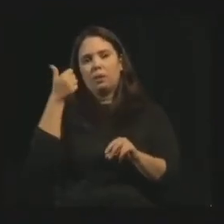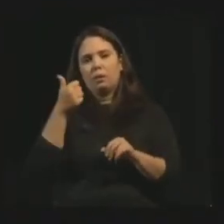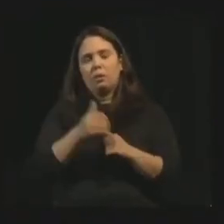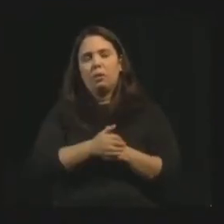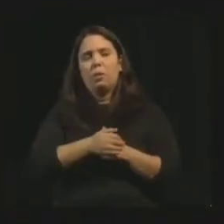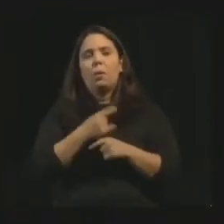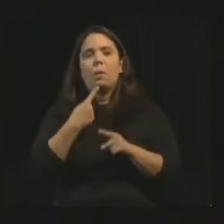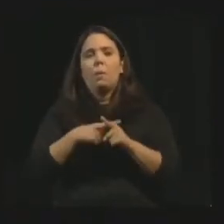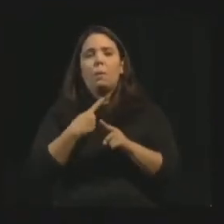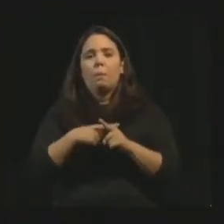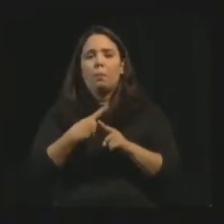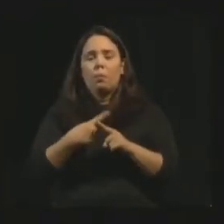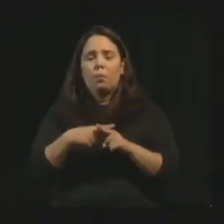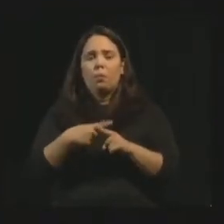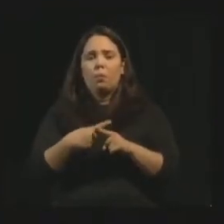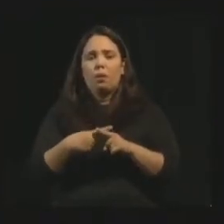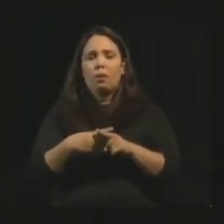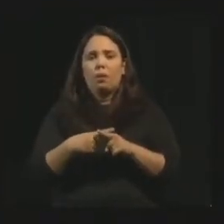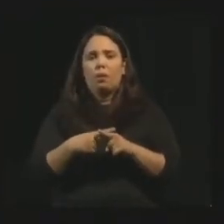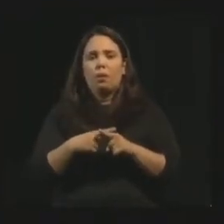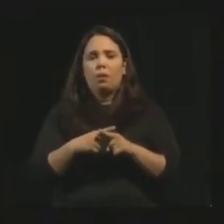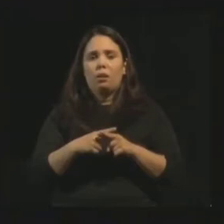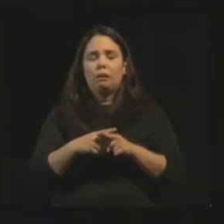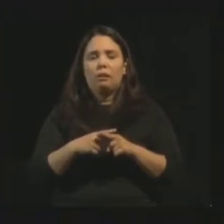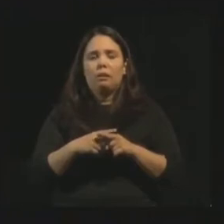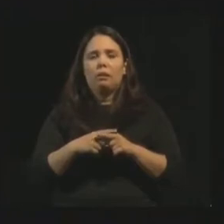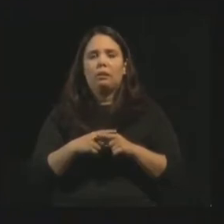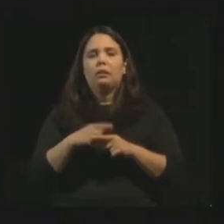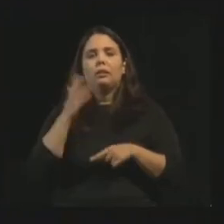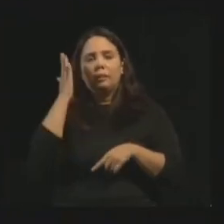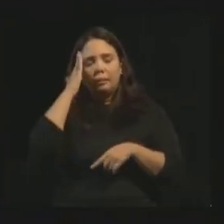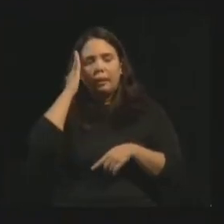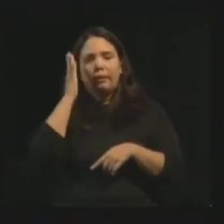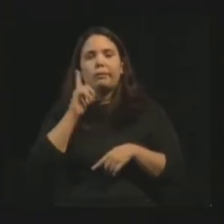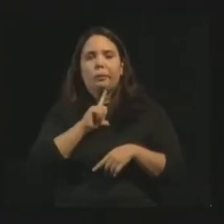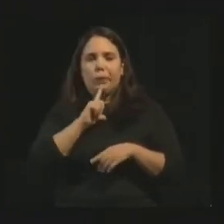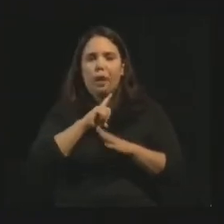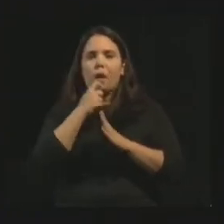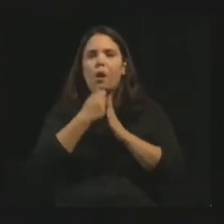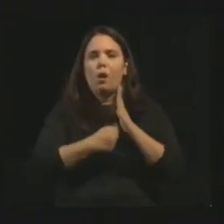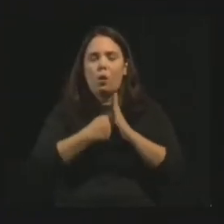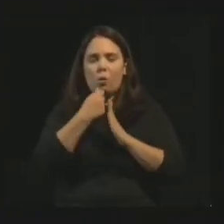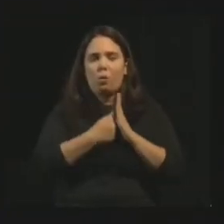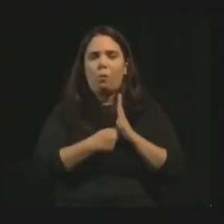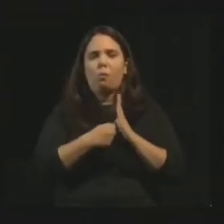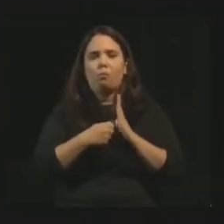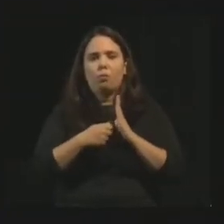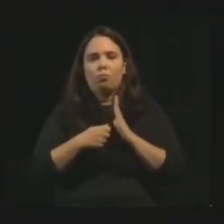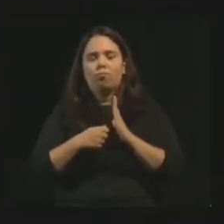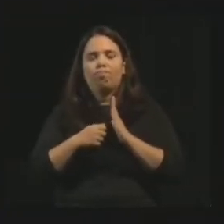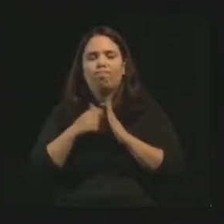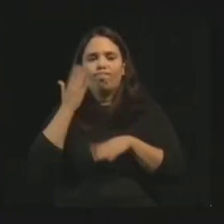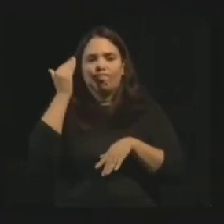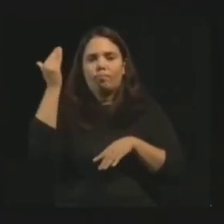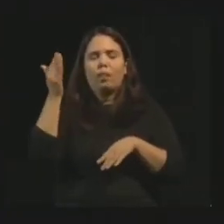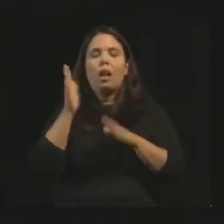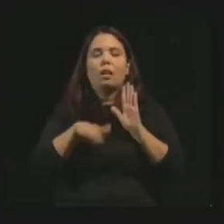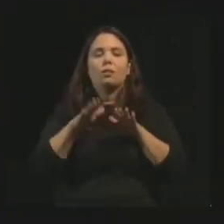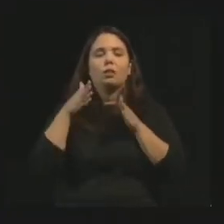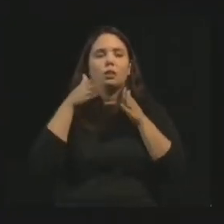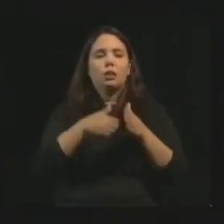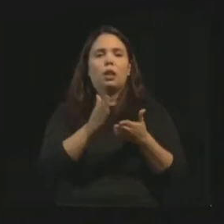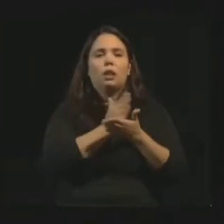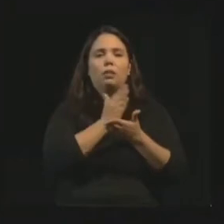Porque os fins não justificam os meios, meus amigos, eles disputam espaço com as obras consagradas. Às vezes, a chega em uma livraria